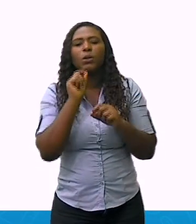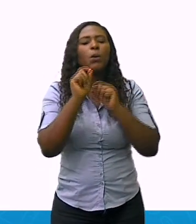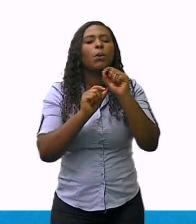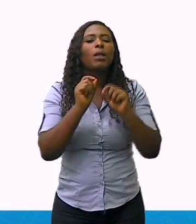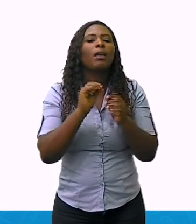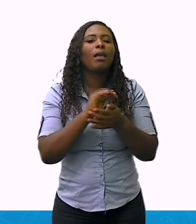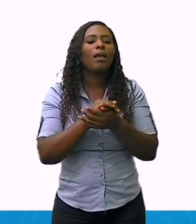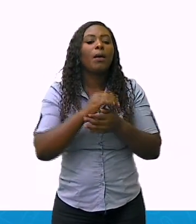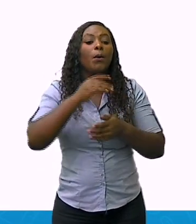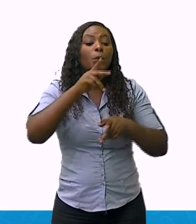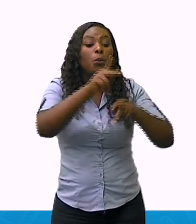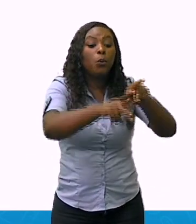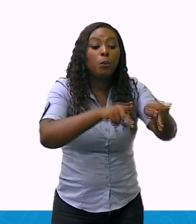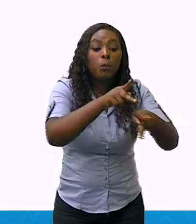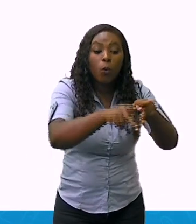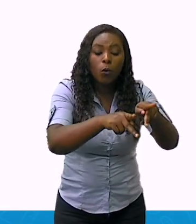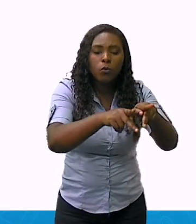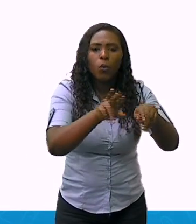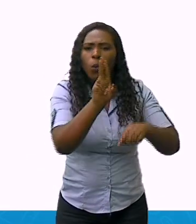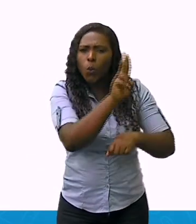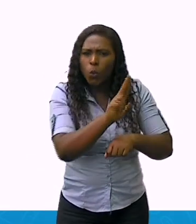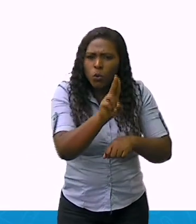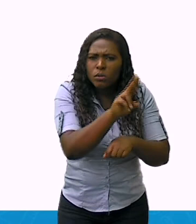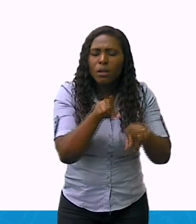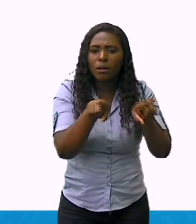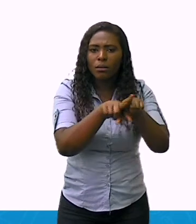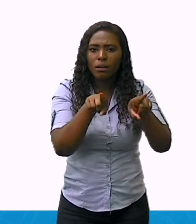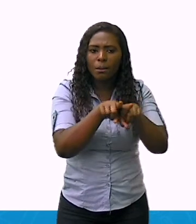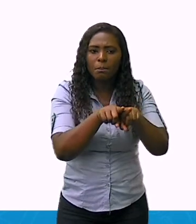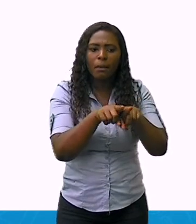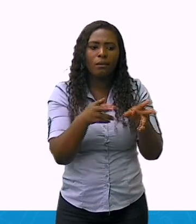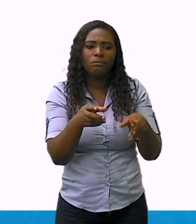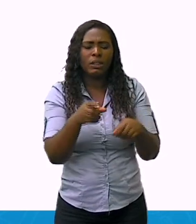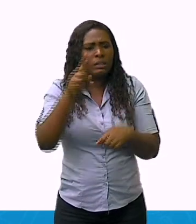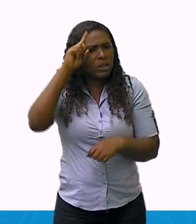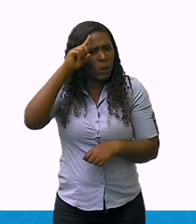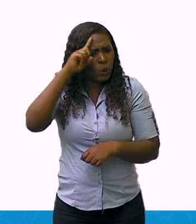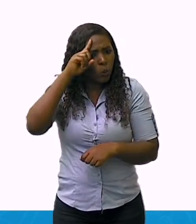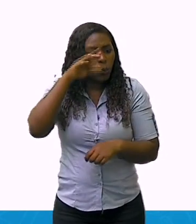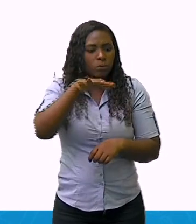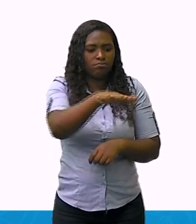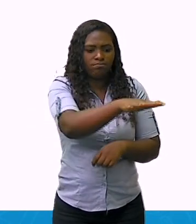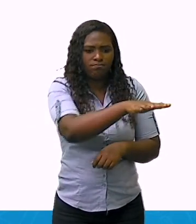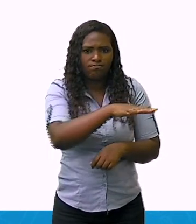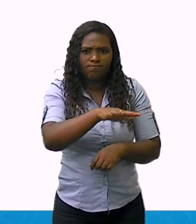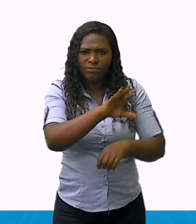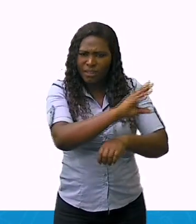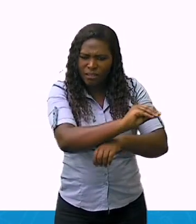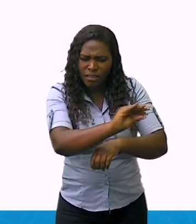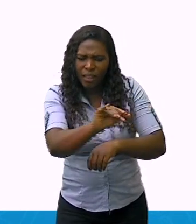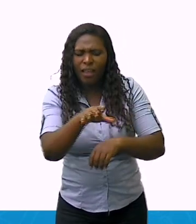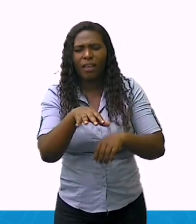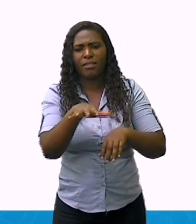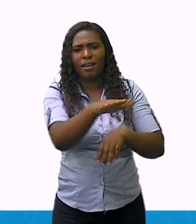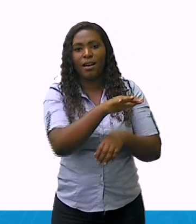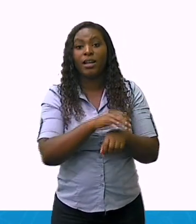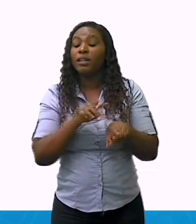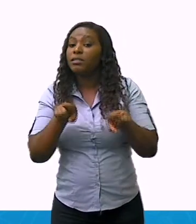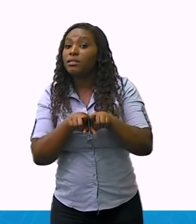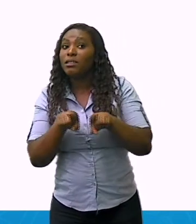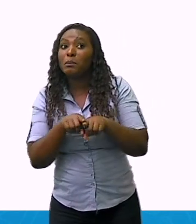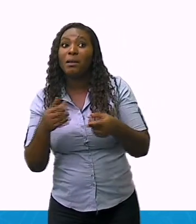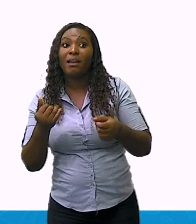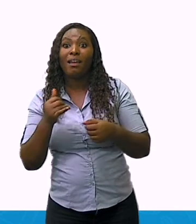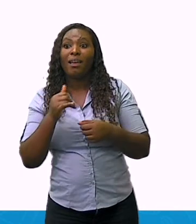terras, a infraestrutura básica, como, por exemplo, o acesso à água potável, energia